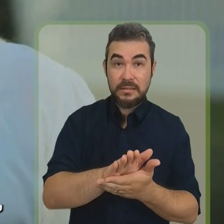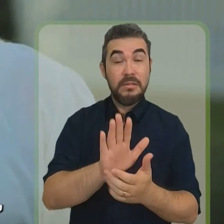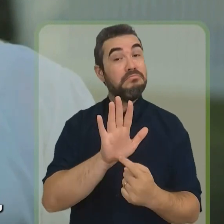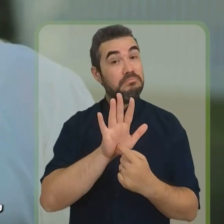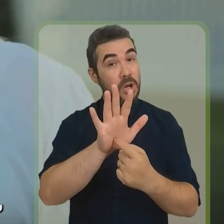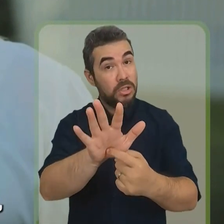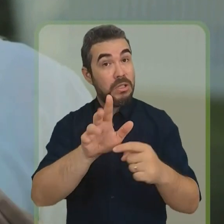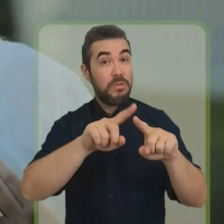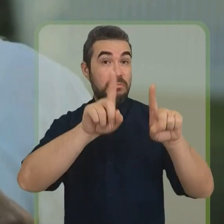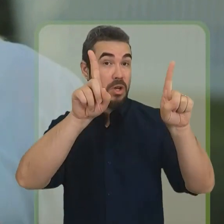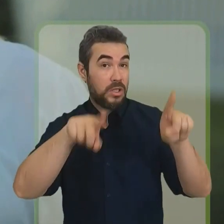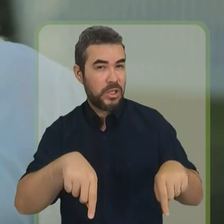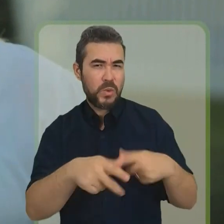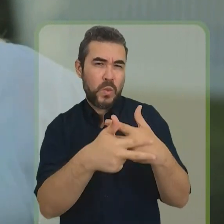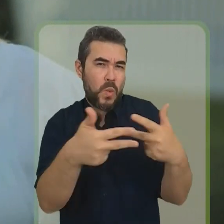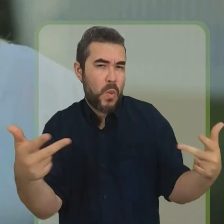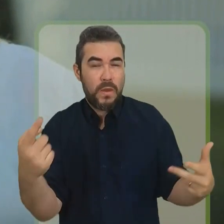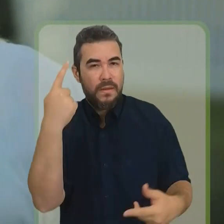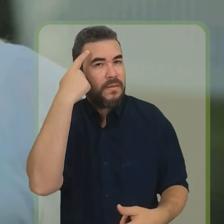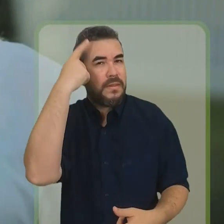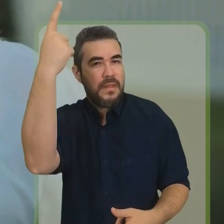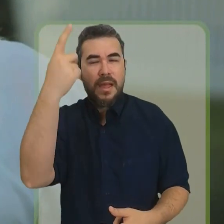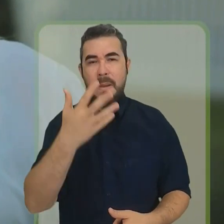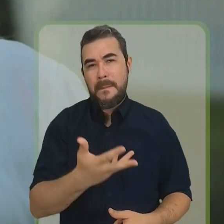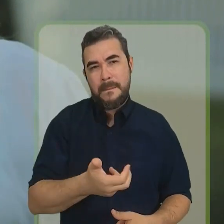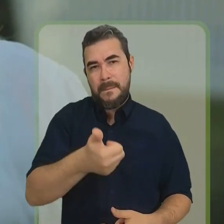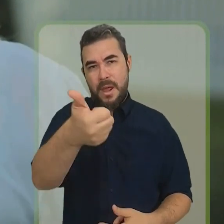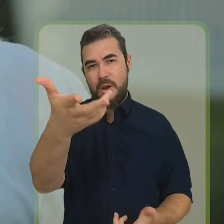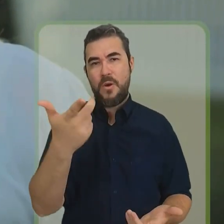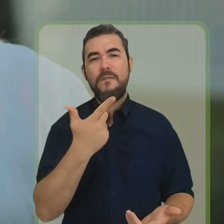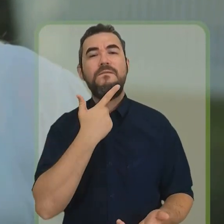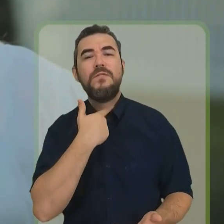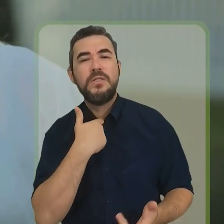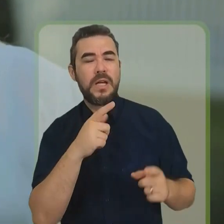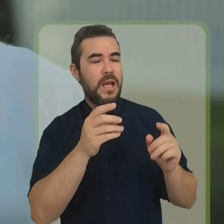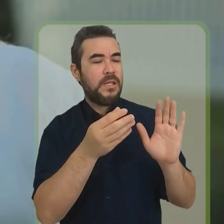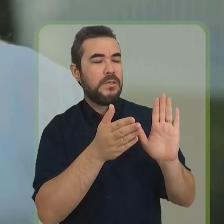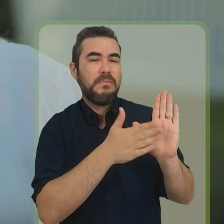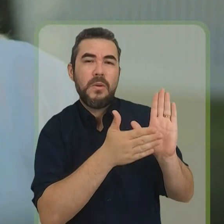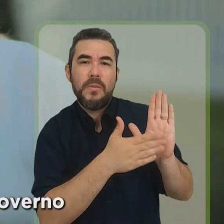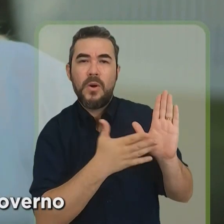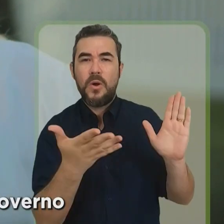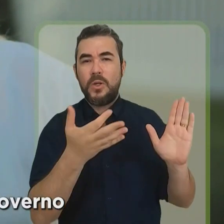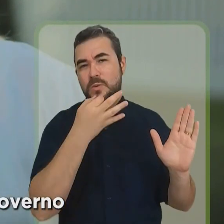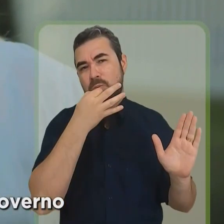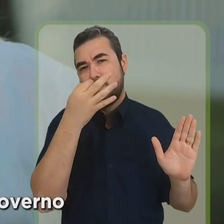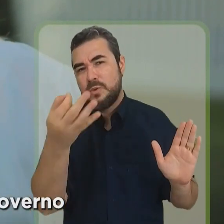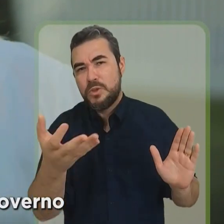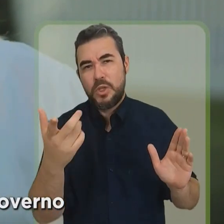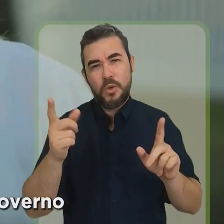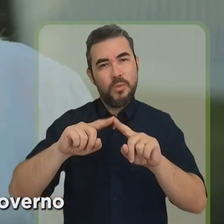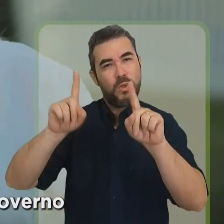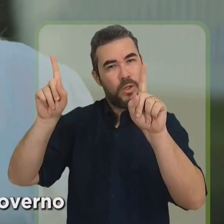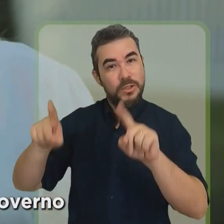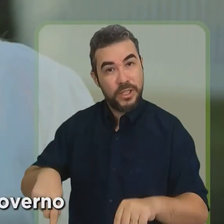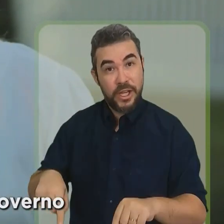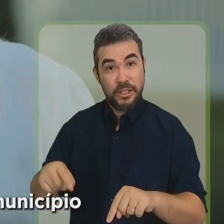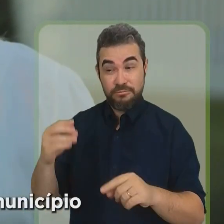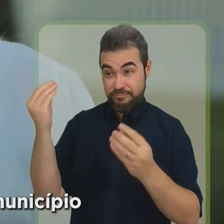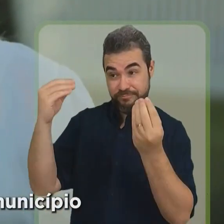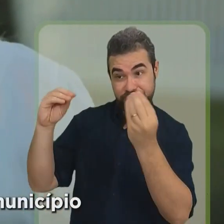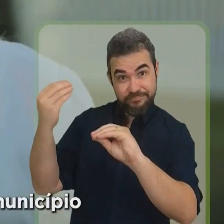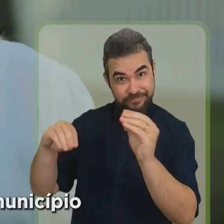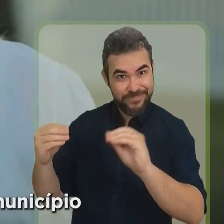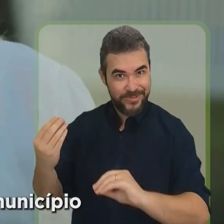tem de melhor, as melhores propostas, melhores intenções e os melhores projetos. Nossa trajetória e nosso plano de governo